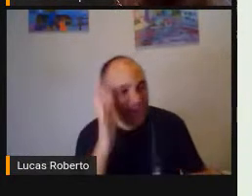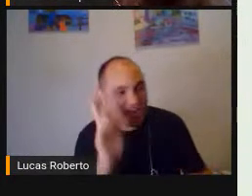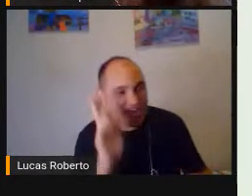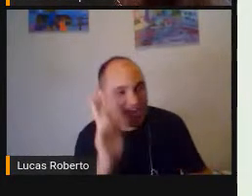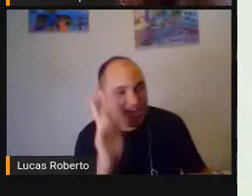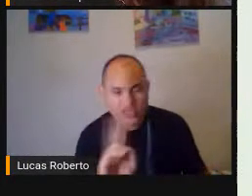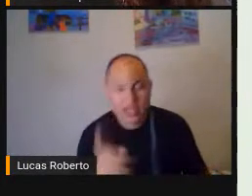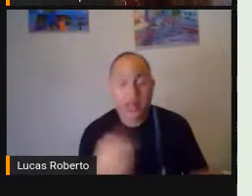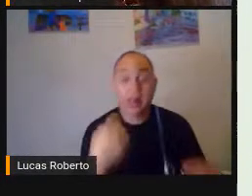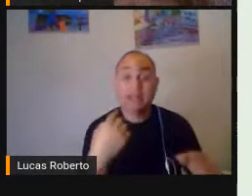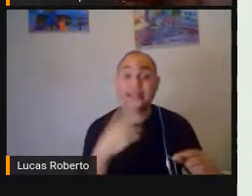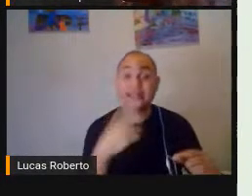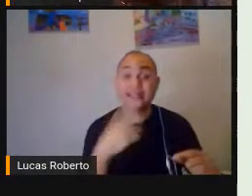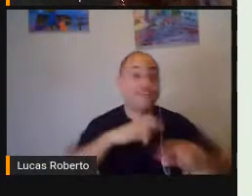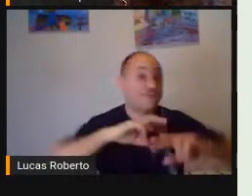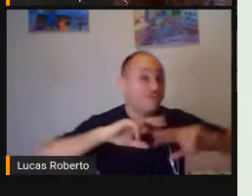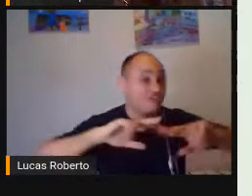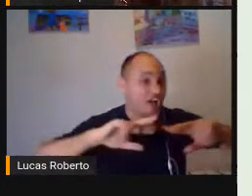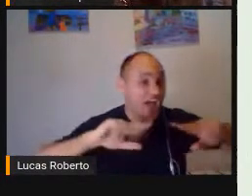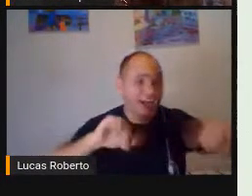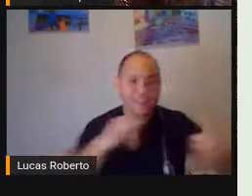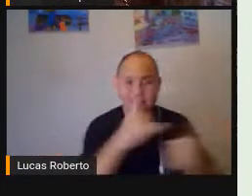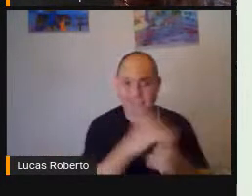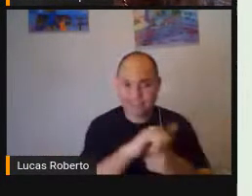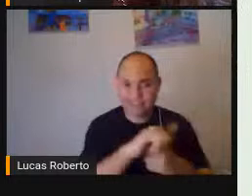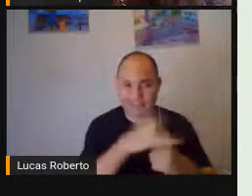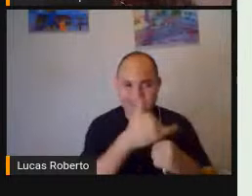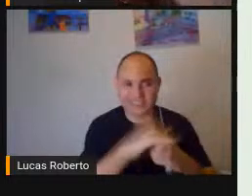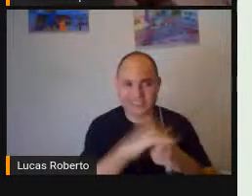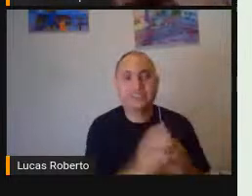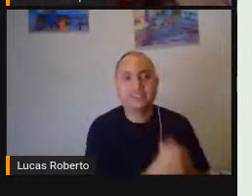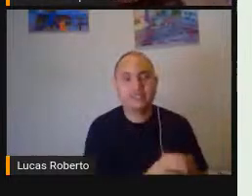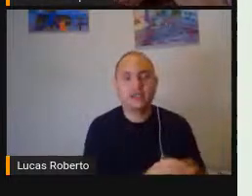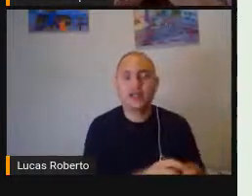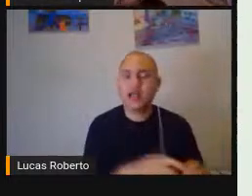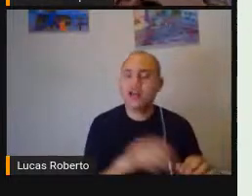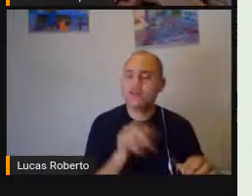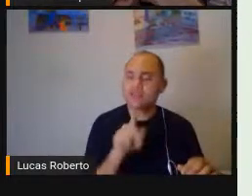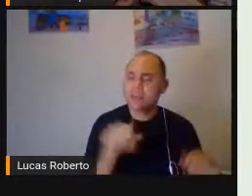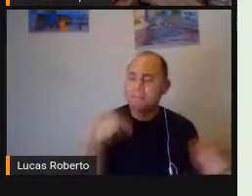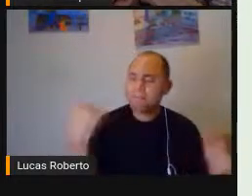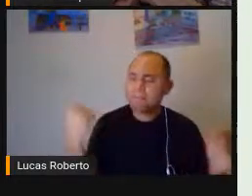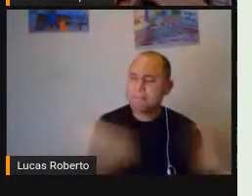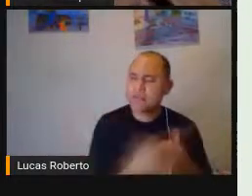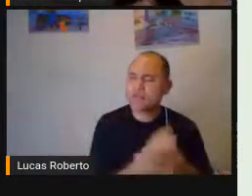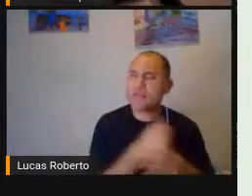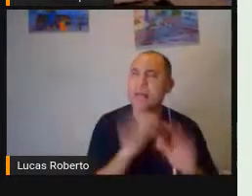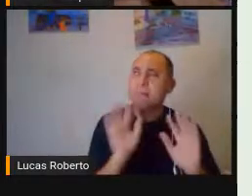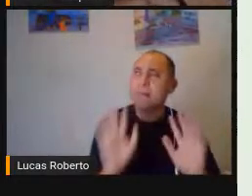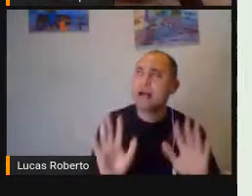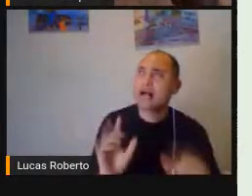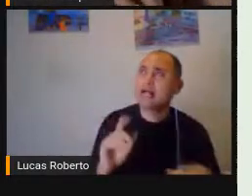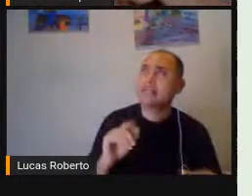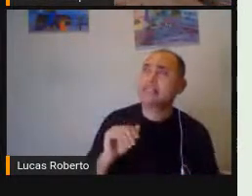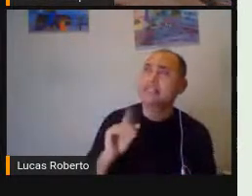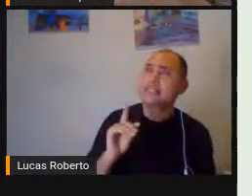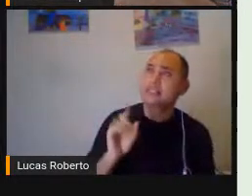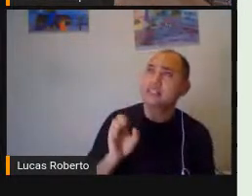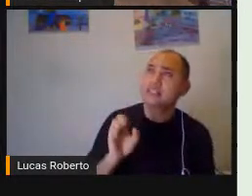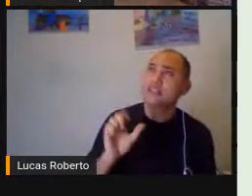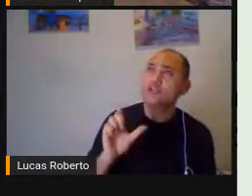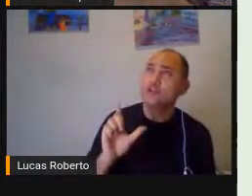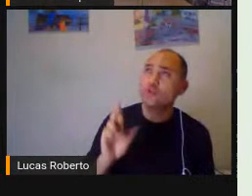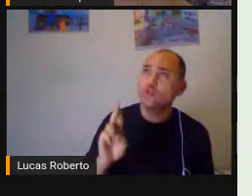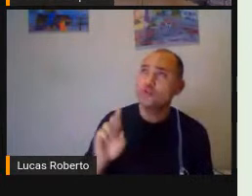Possibilidades Mas Delusia A gamificação Vai ser só Utilizando um software